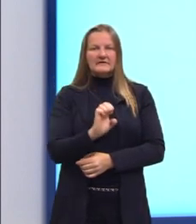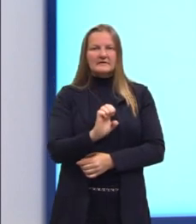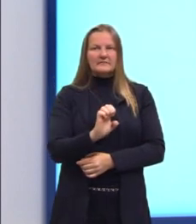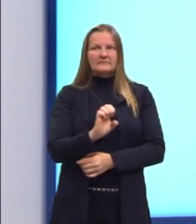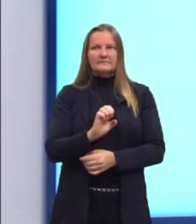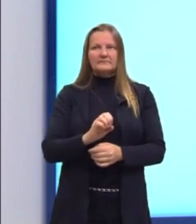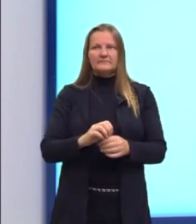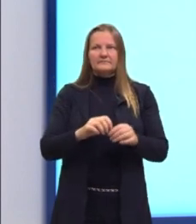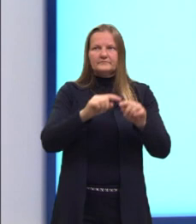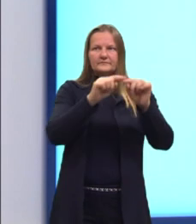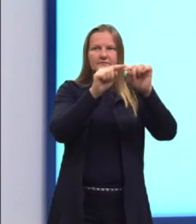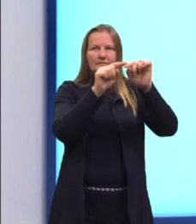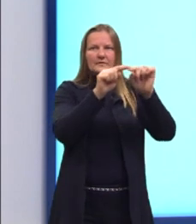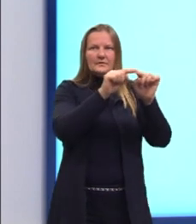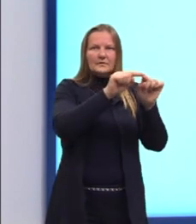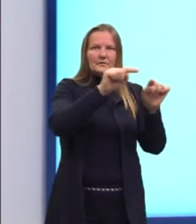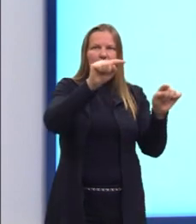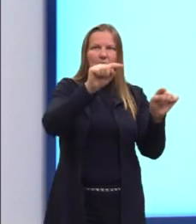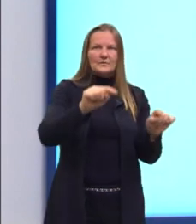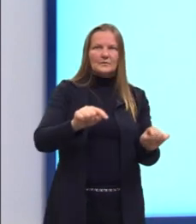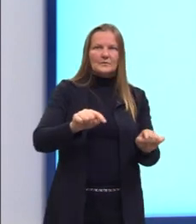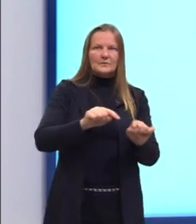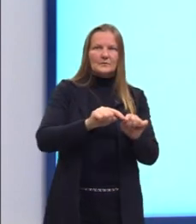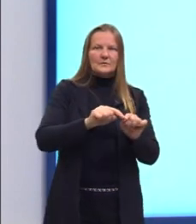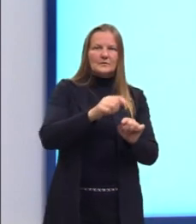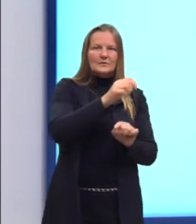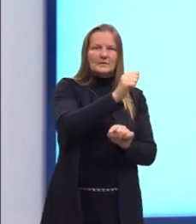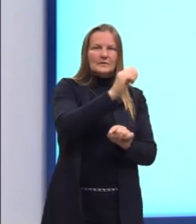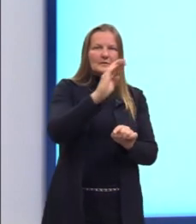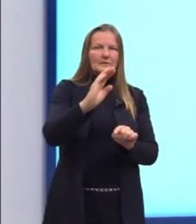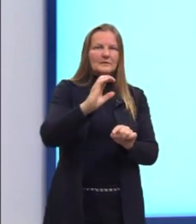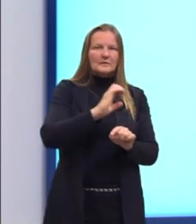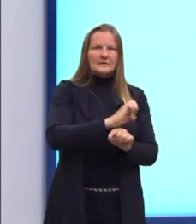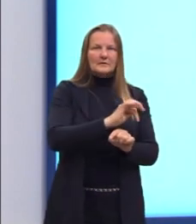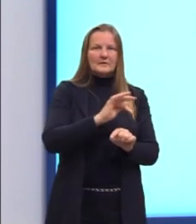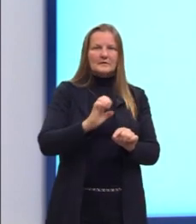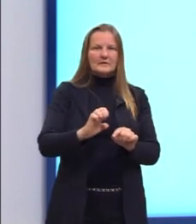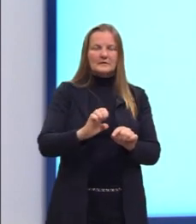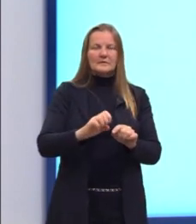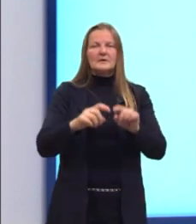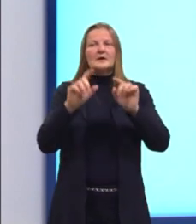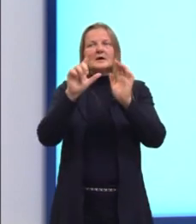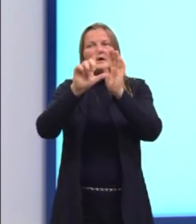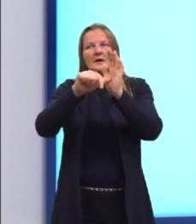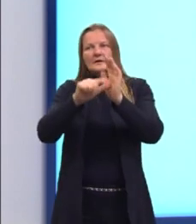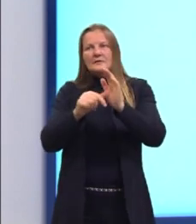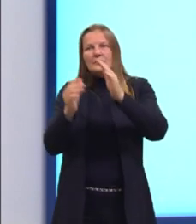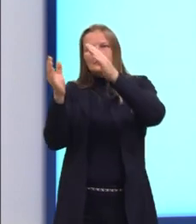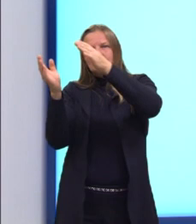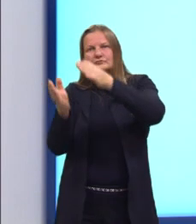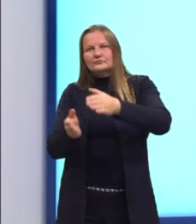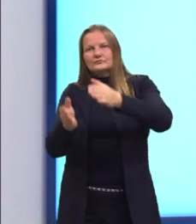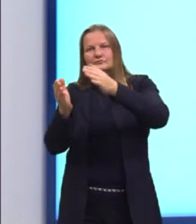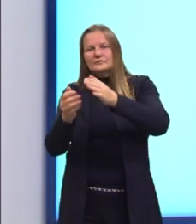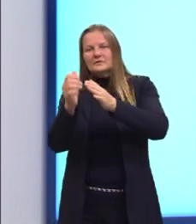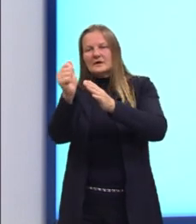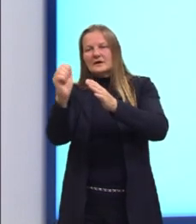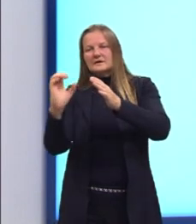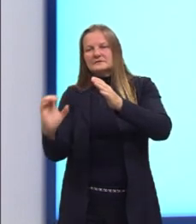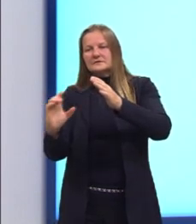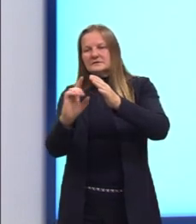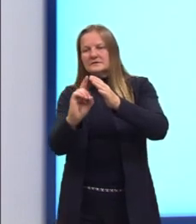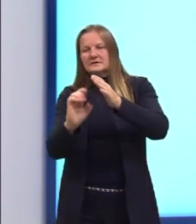e E. O primeiro paralelogramo que a gente vai considerar. Depois, nós temos o paralelogramo A, C, D,